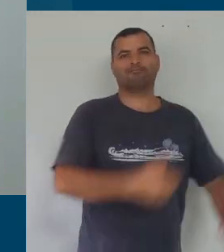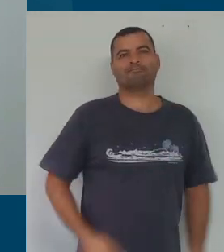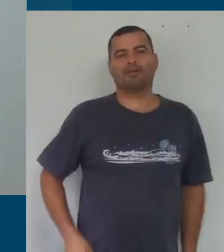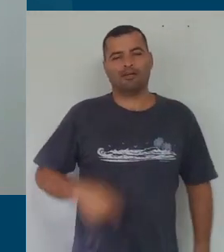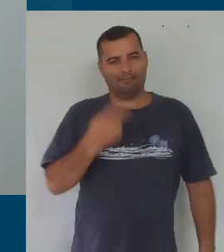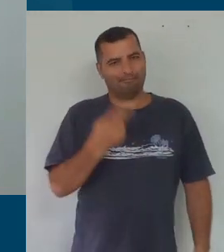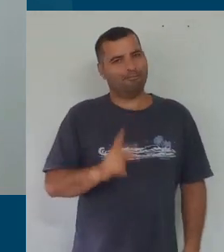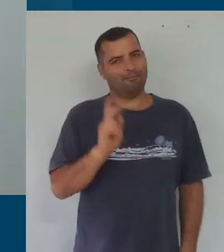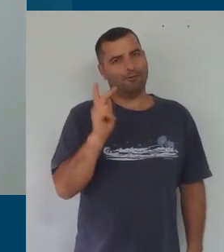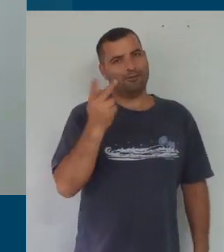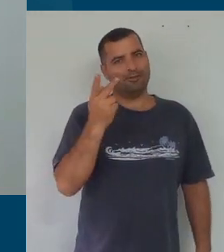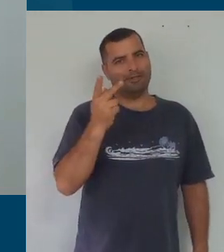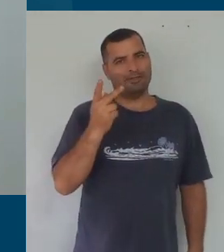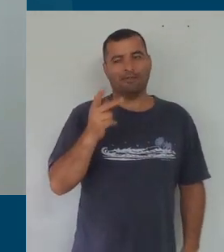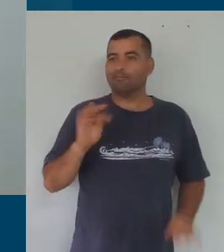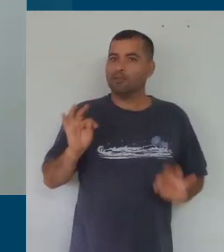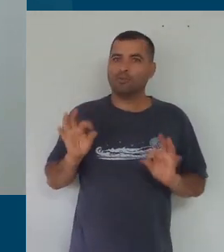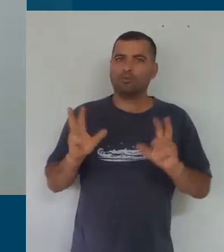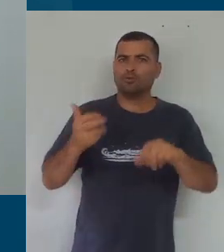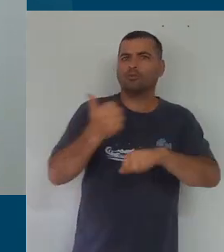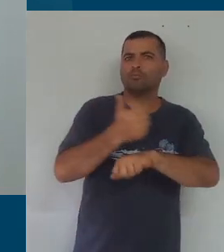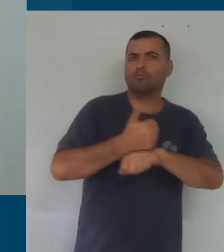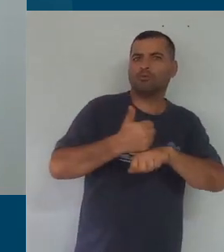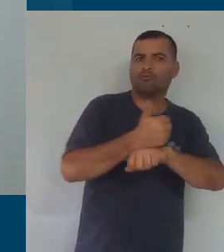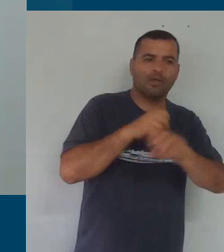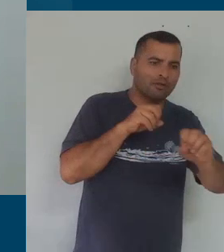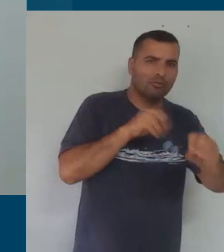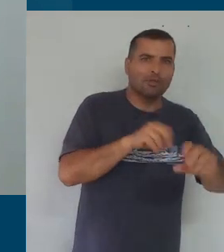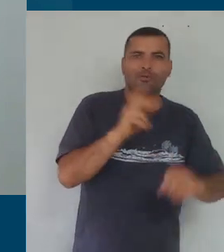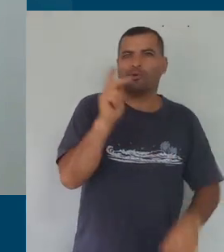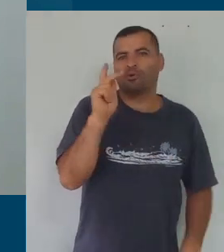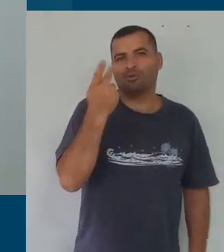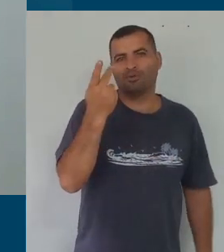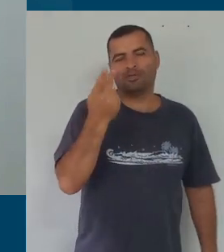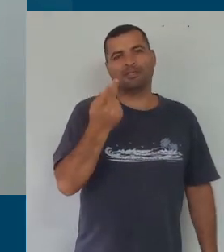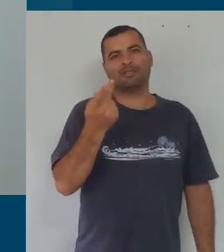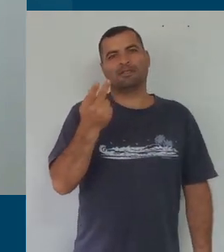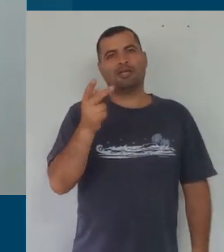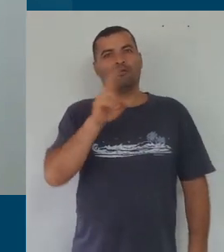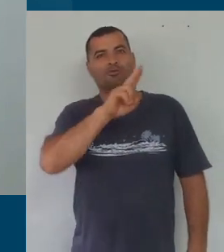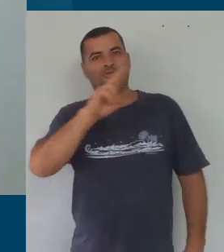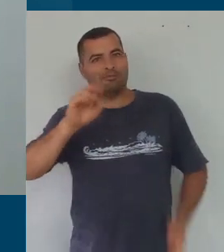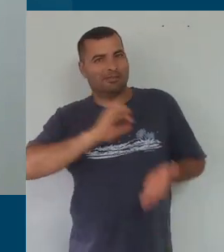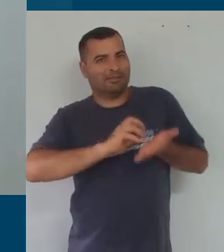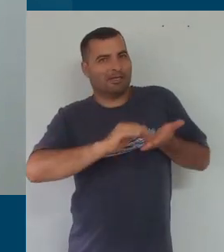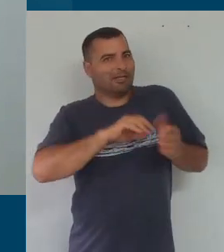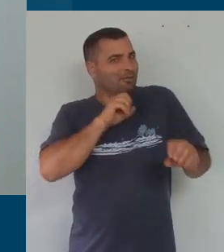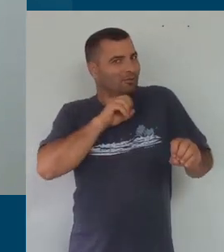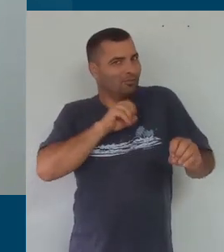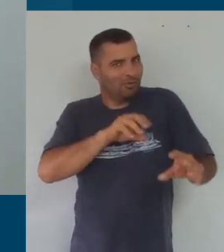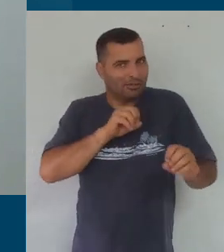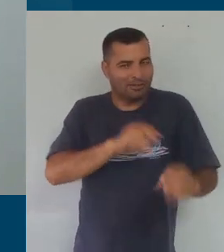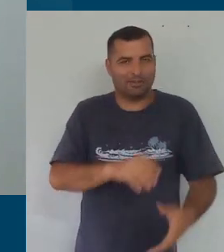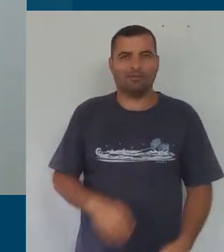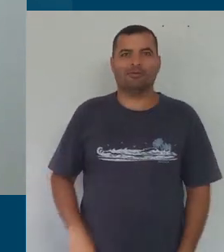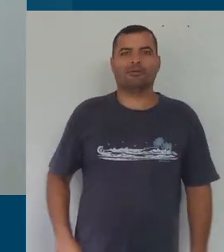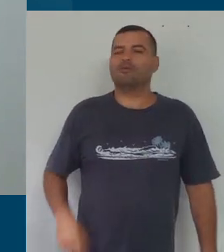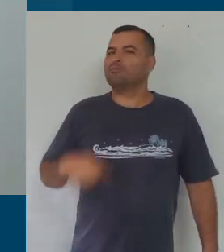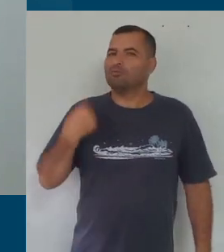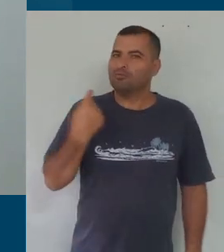então aos nossos profissionais de educação de Hortolândia, em nome da Secretaria de Educação, nosso